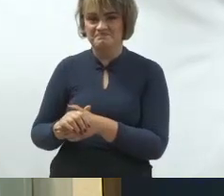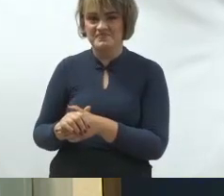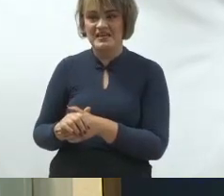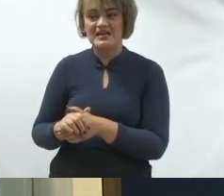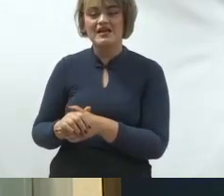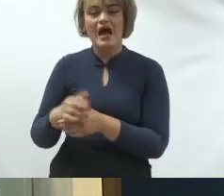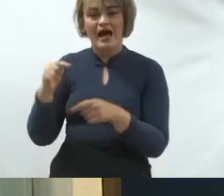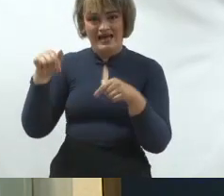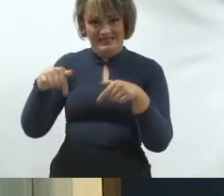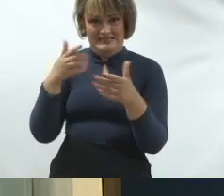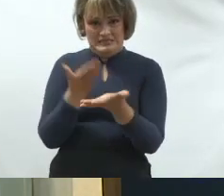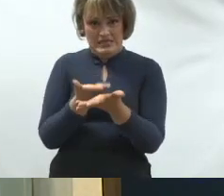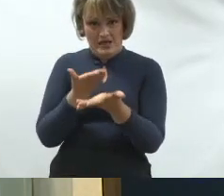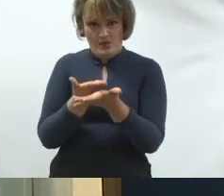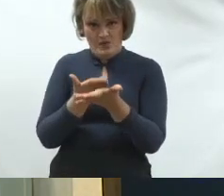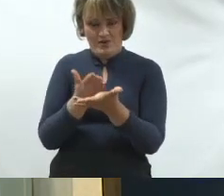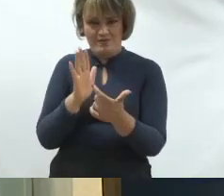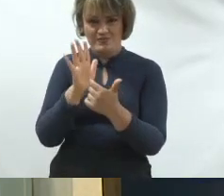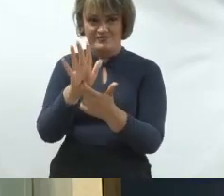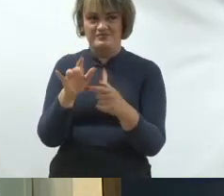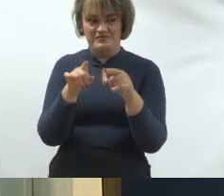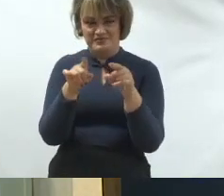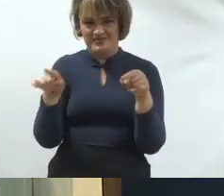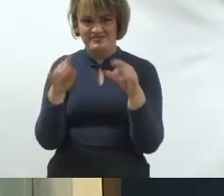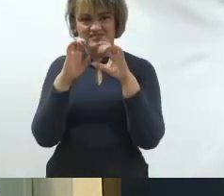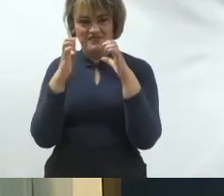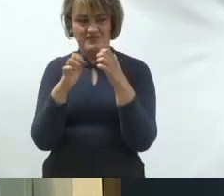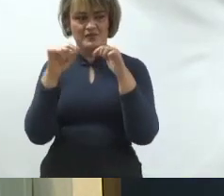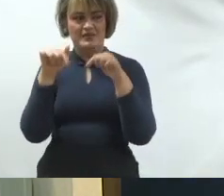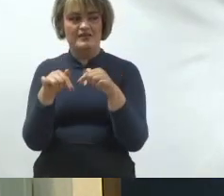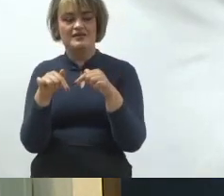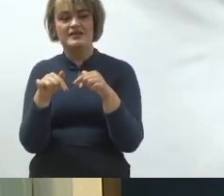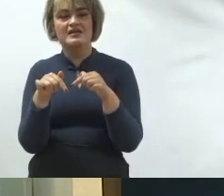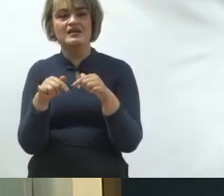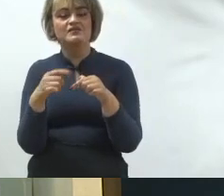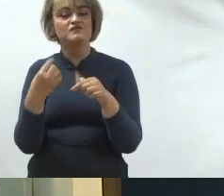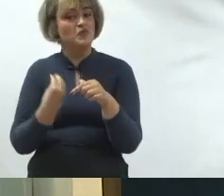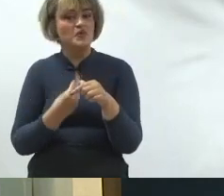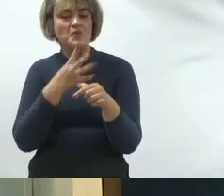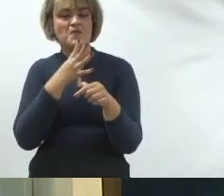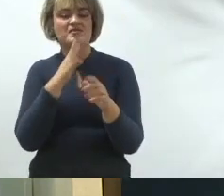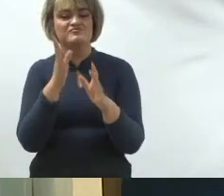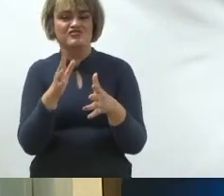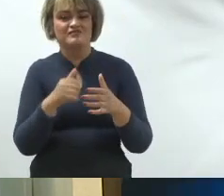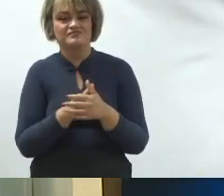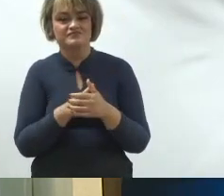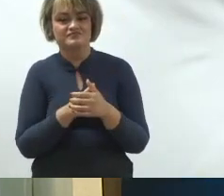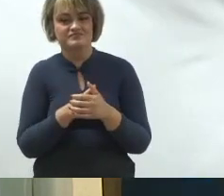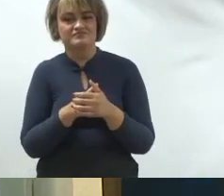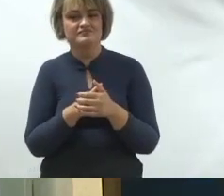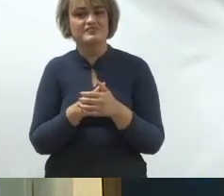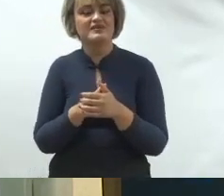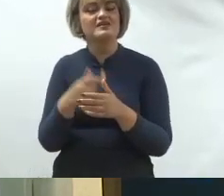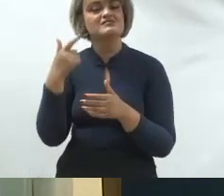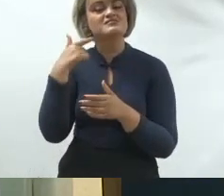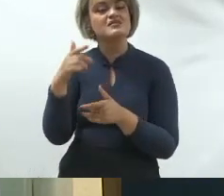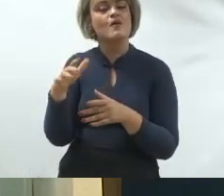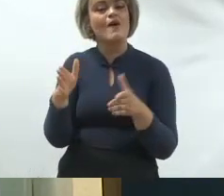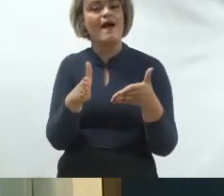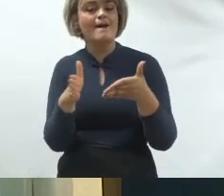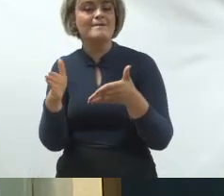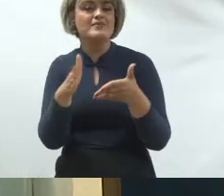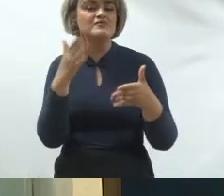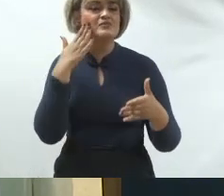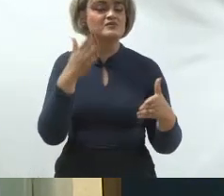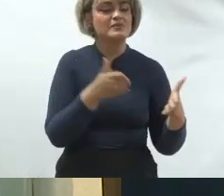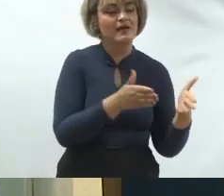especificamente para esse evento, para o Masterclass, vai ser o que eu vi e o vivi. São as regras que norteiam qualquer